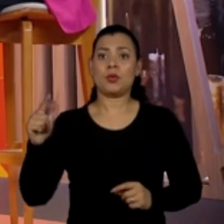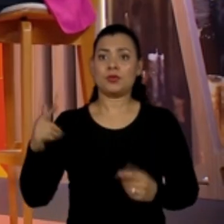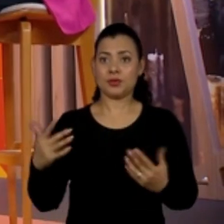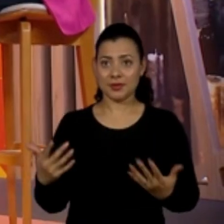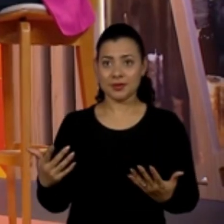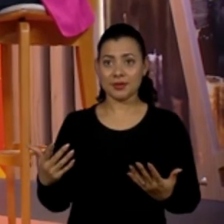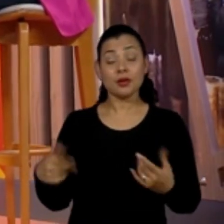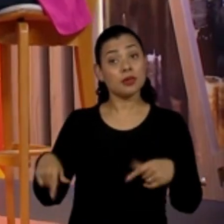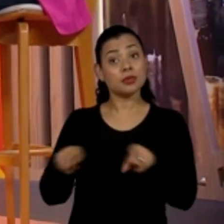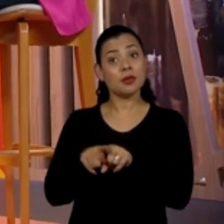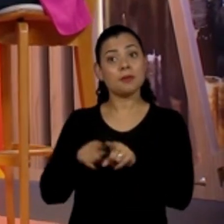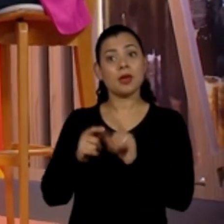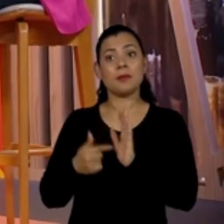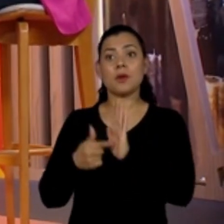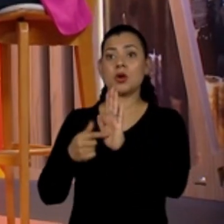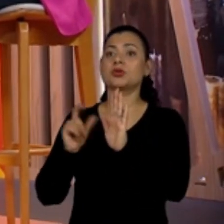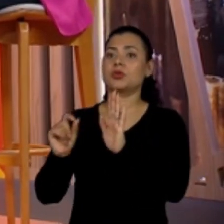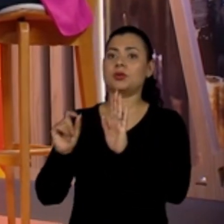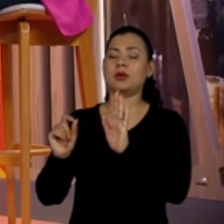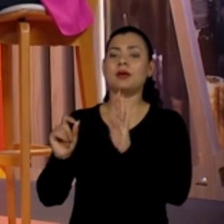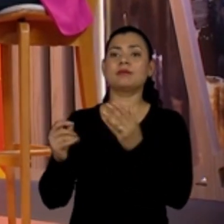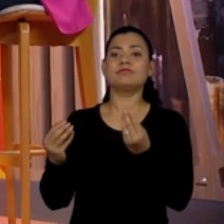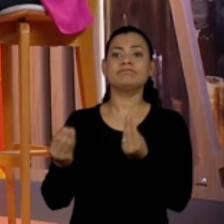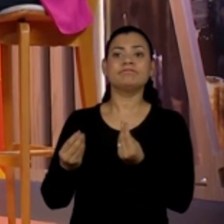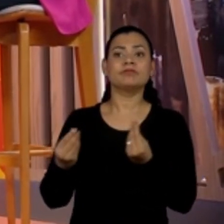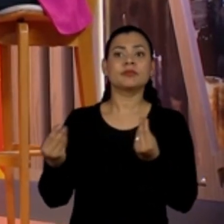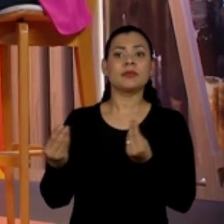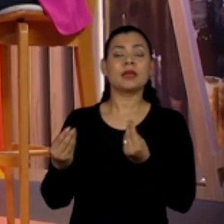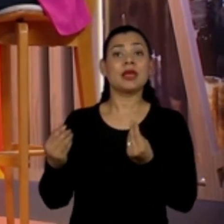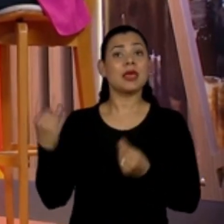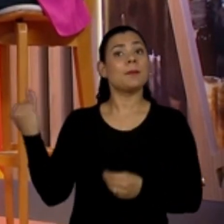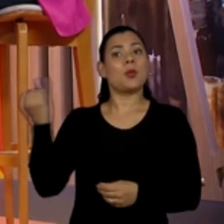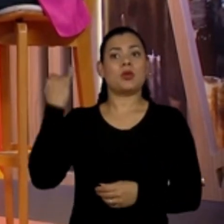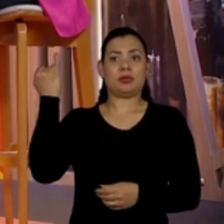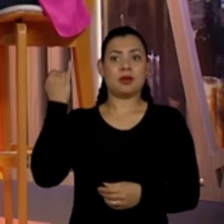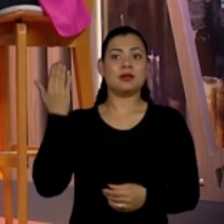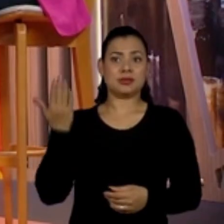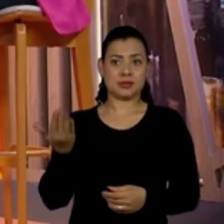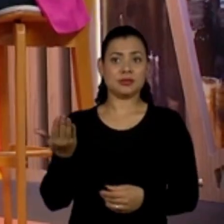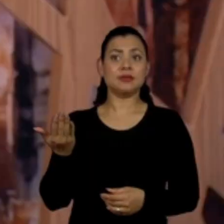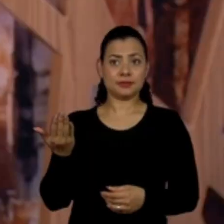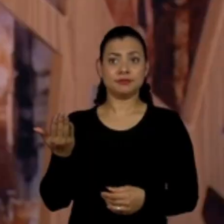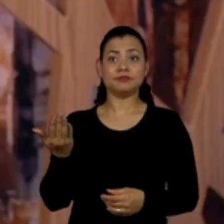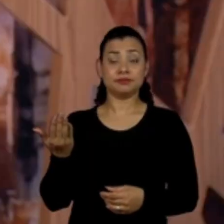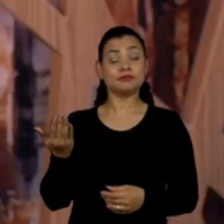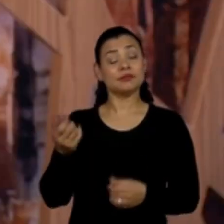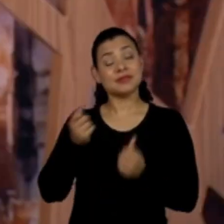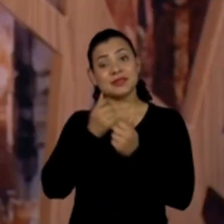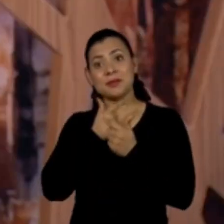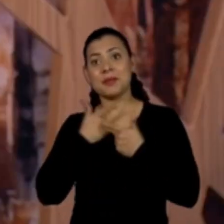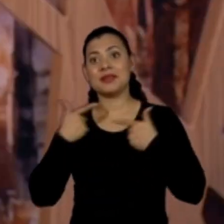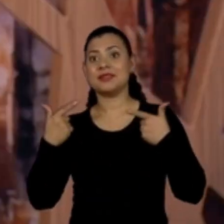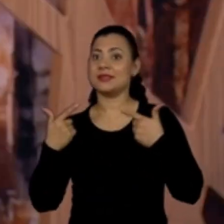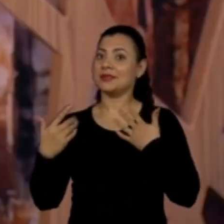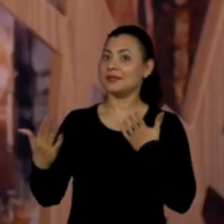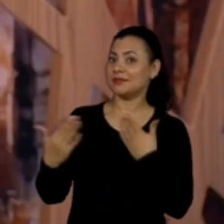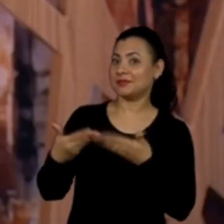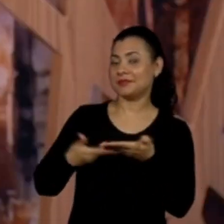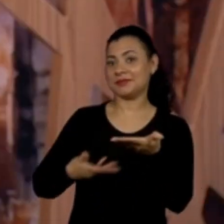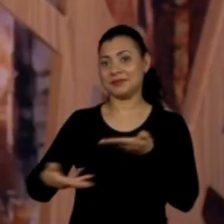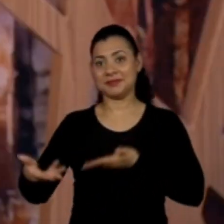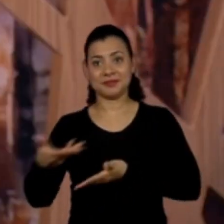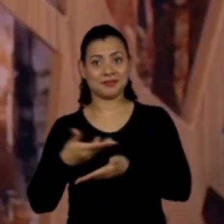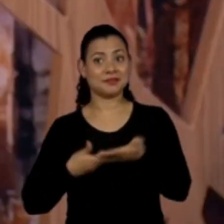E como ela faz parte desse território, sabe a importância também, né? De ter essa simpatia, ir criando essas